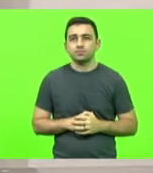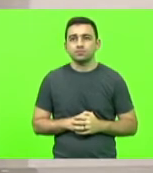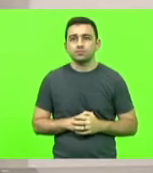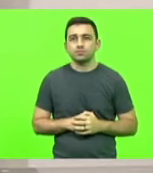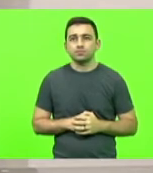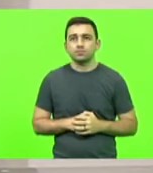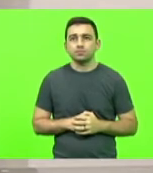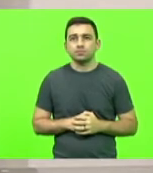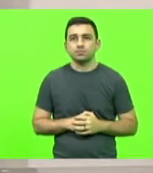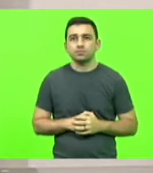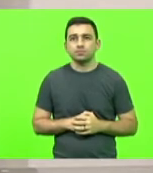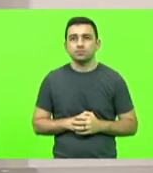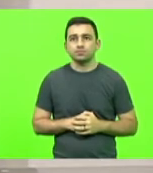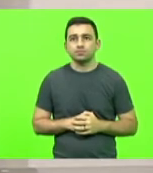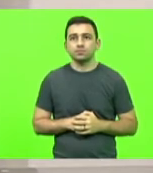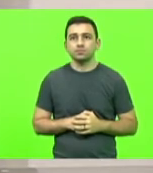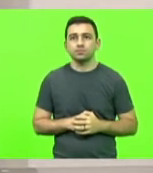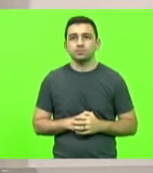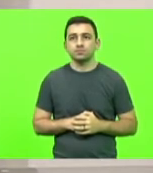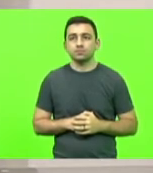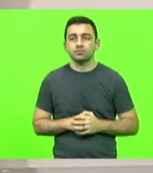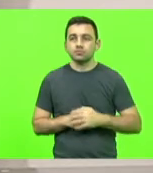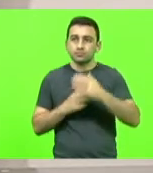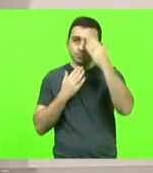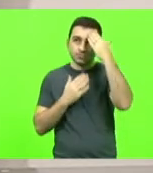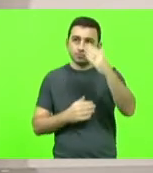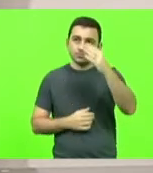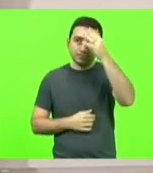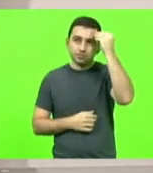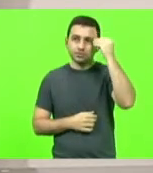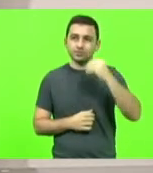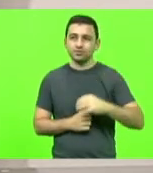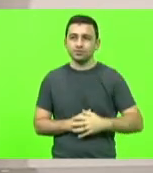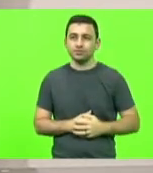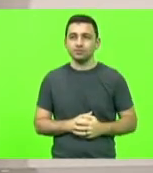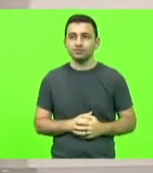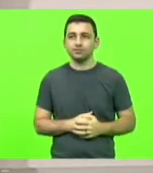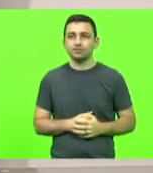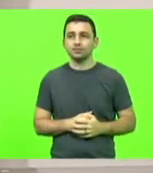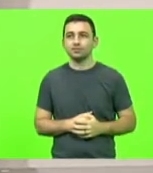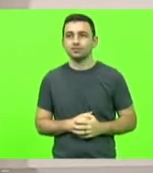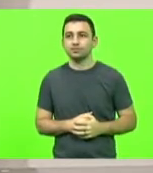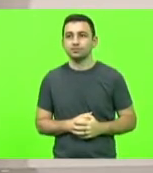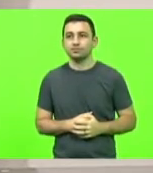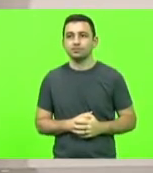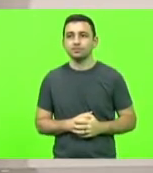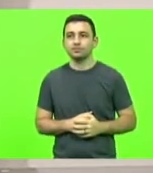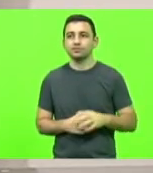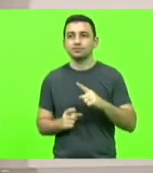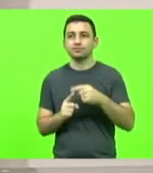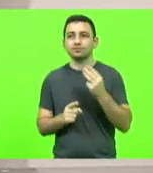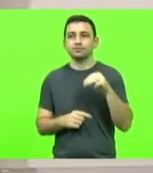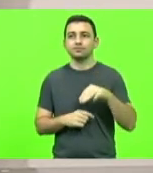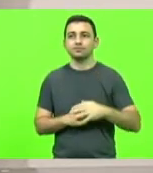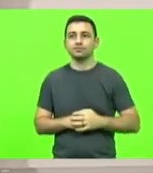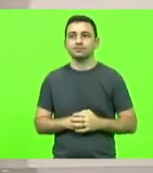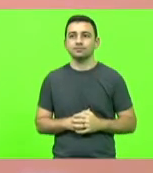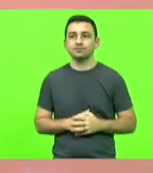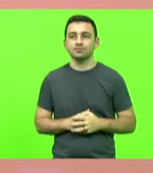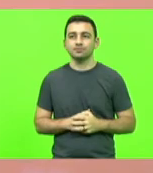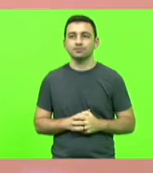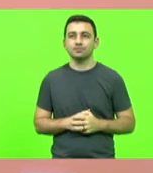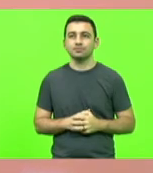obrigado deputada Carminati a pedir um minuto desculpa deputada mais um minuto para a conclusão obrigado querido